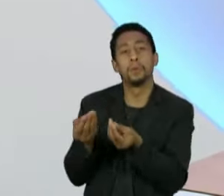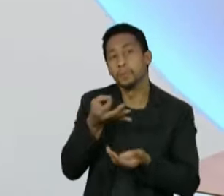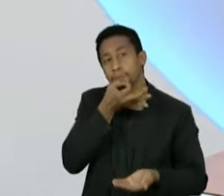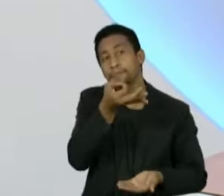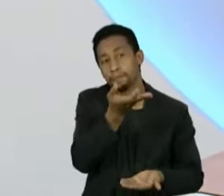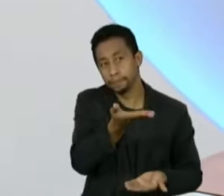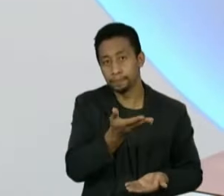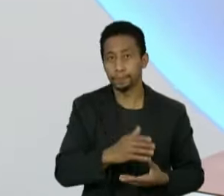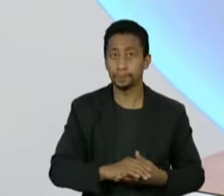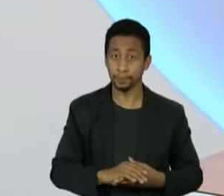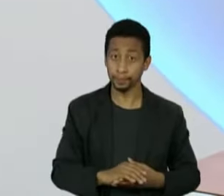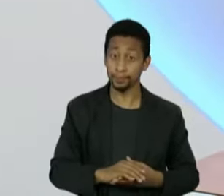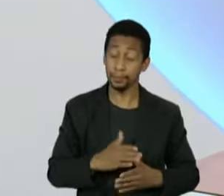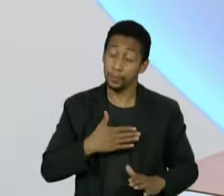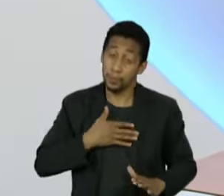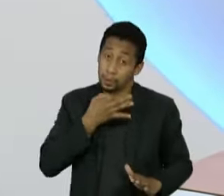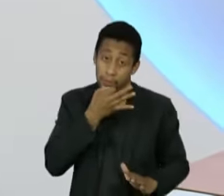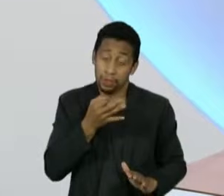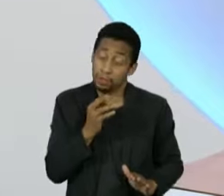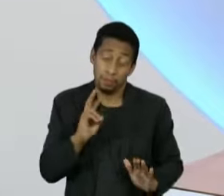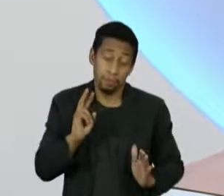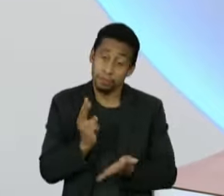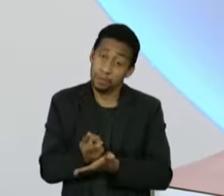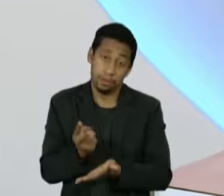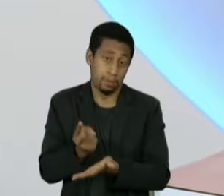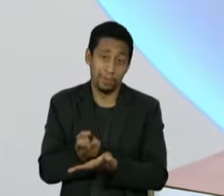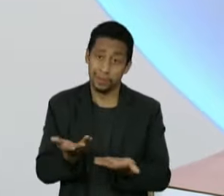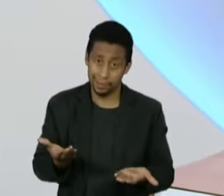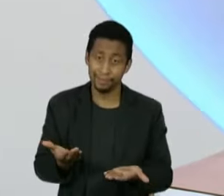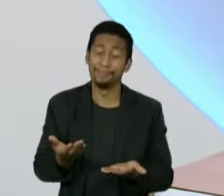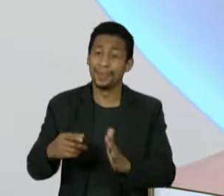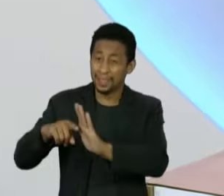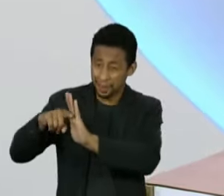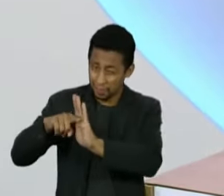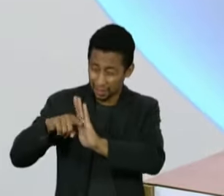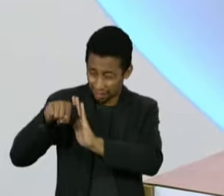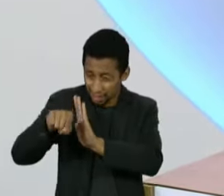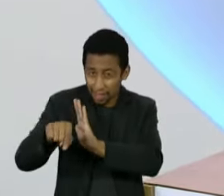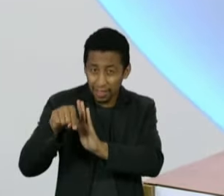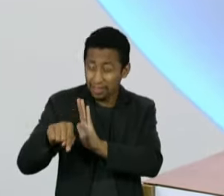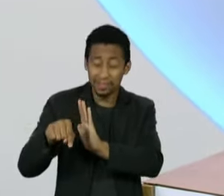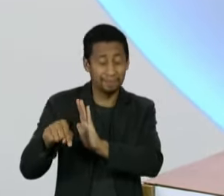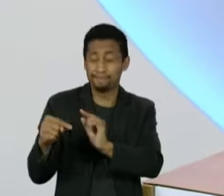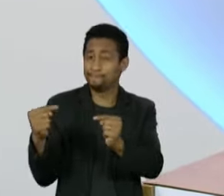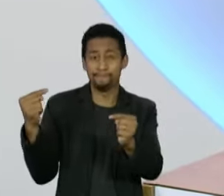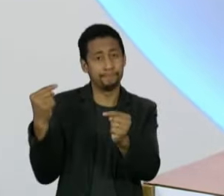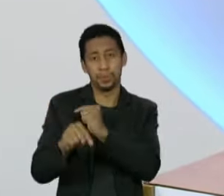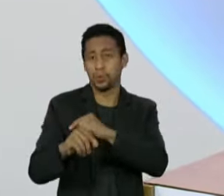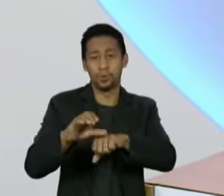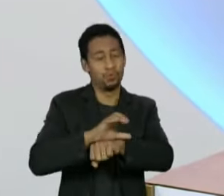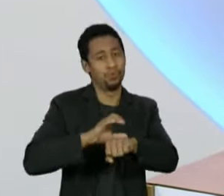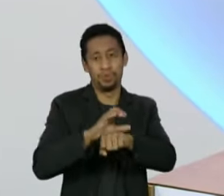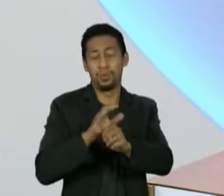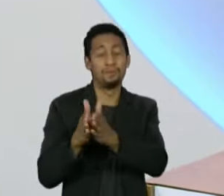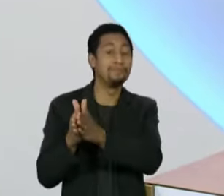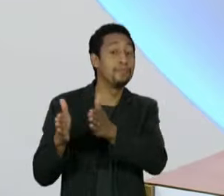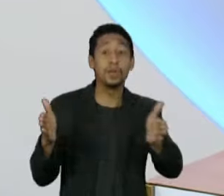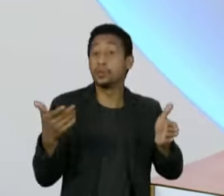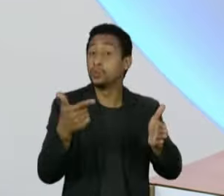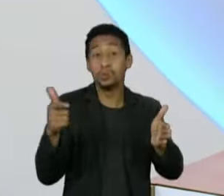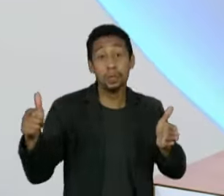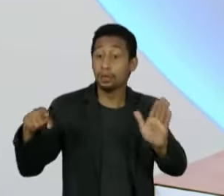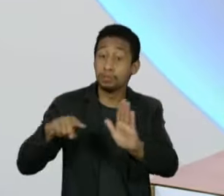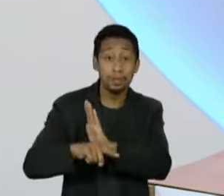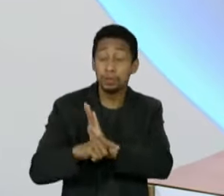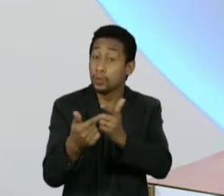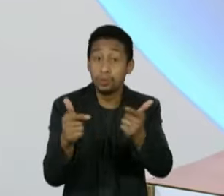nesse caso continua exatamente a mesma. Para mim, esse inquérito é absolutamente inconstitucional. É um inquérito sem prazo, sem investigado, onde a pessoa é